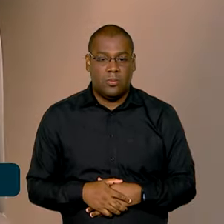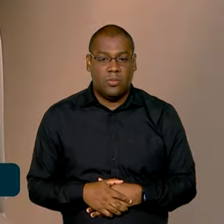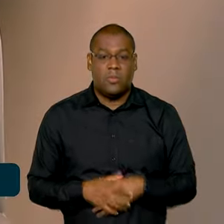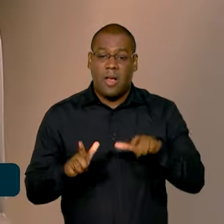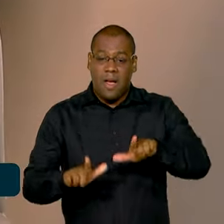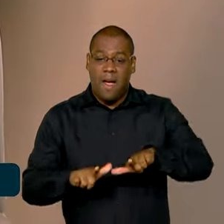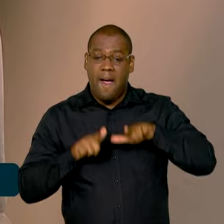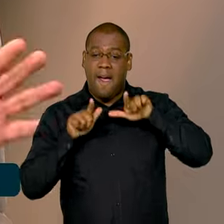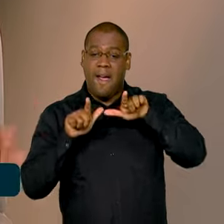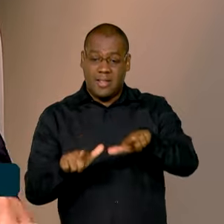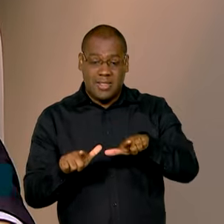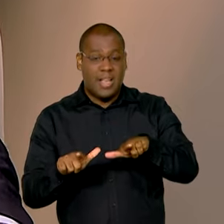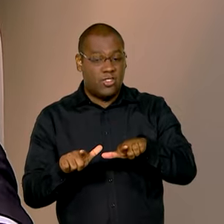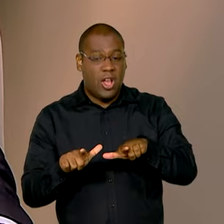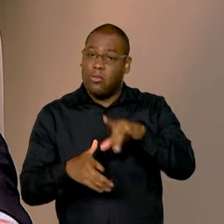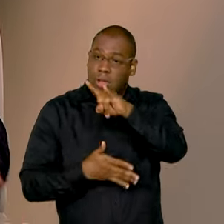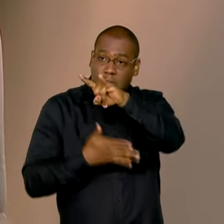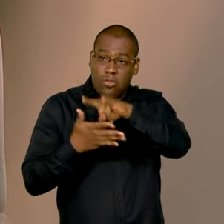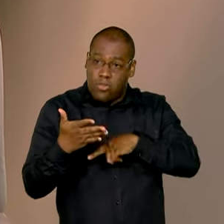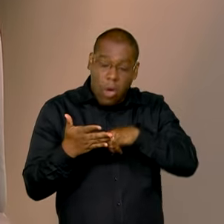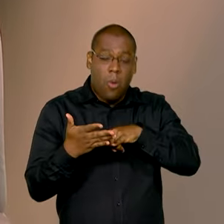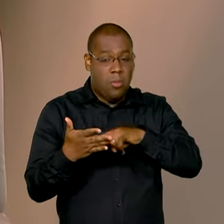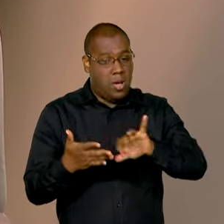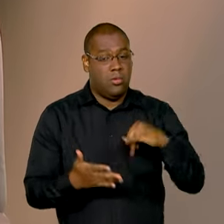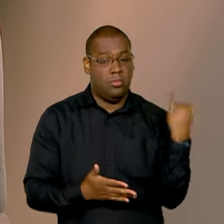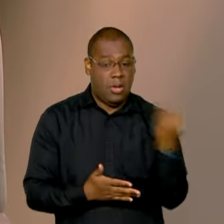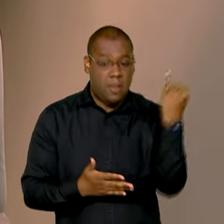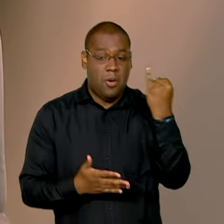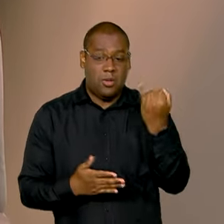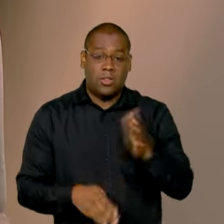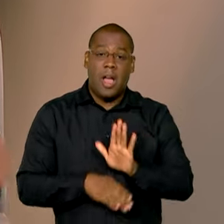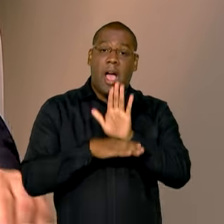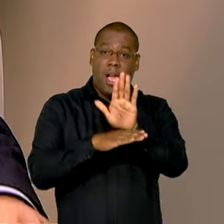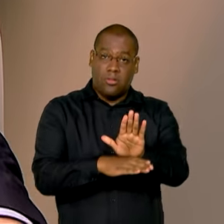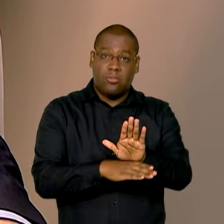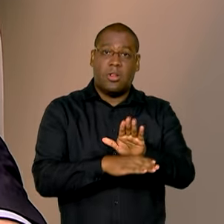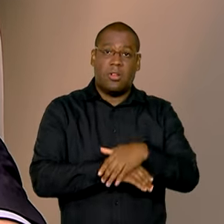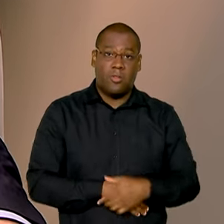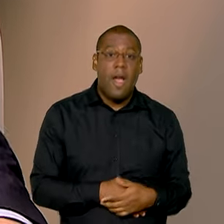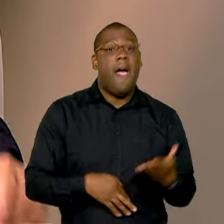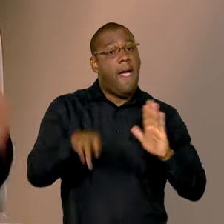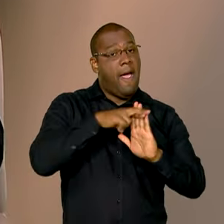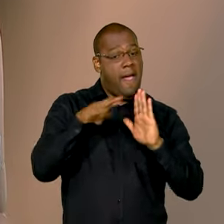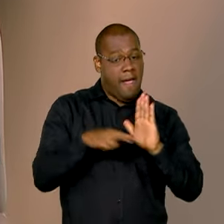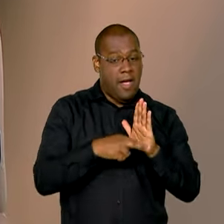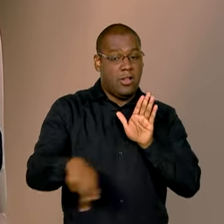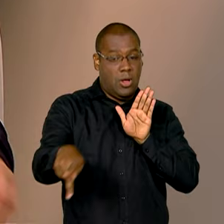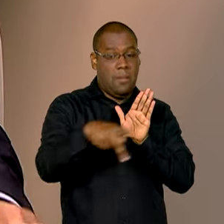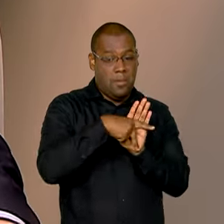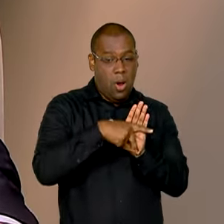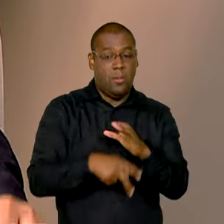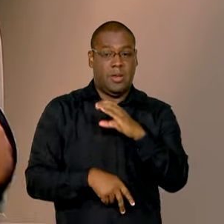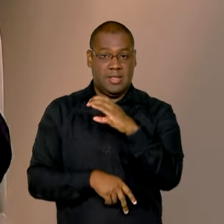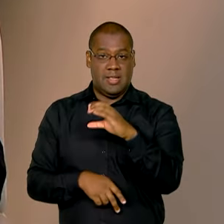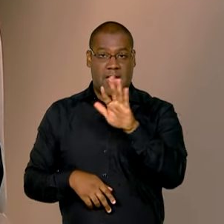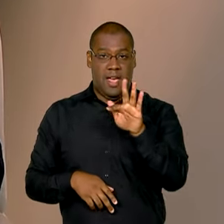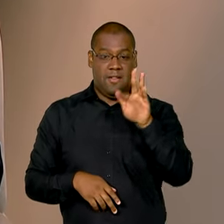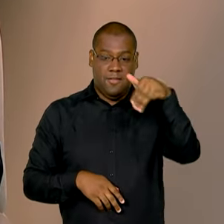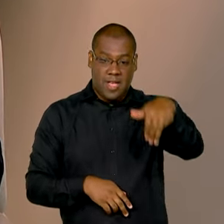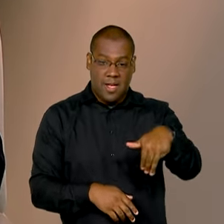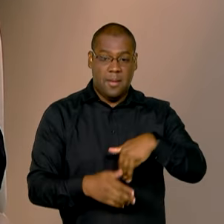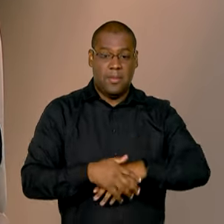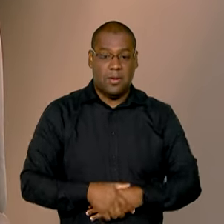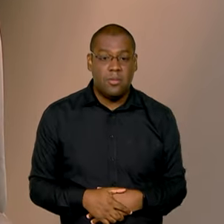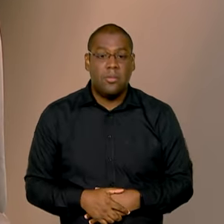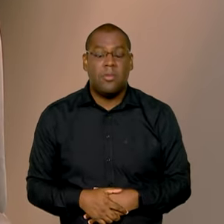É um atestado como qualquer outro atestado. Lá tem o prazo de afastamento, as regras que o CFM impõe. Com esse atestado, ele pode, da casa